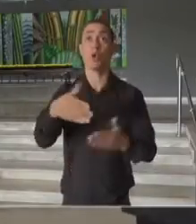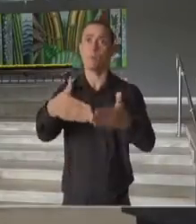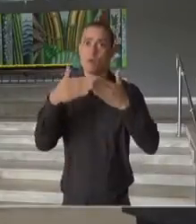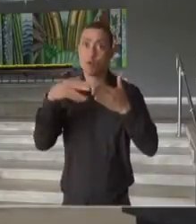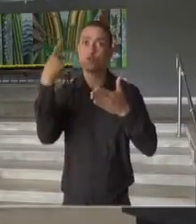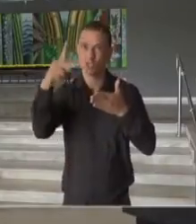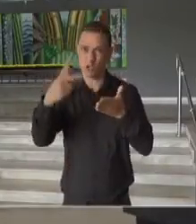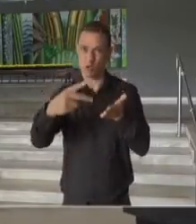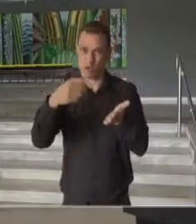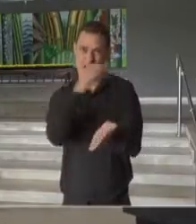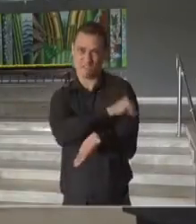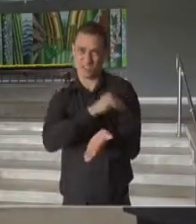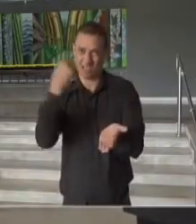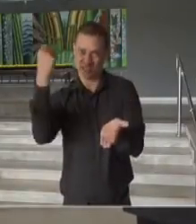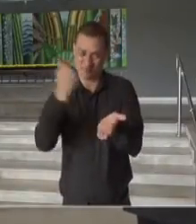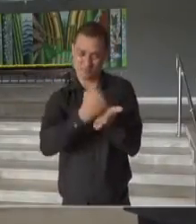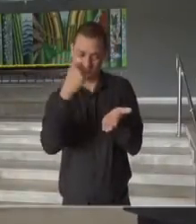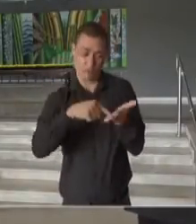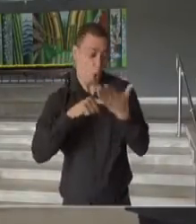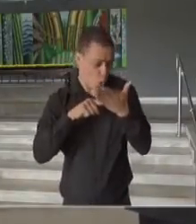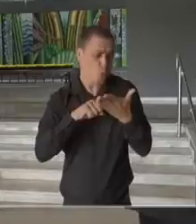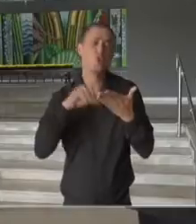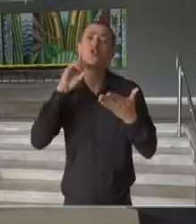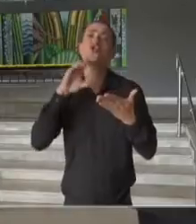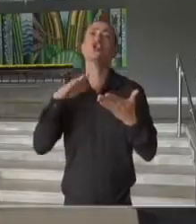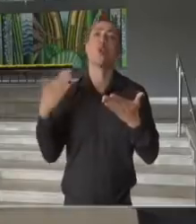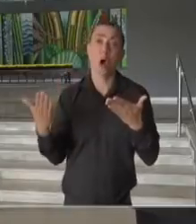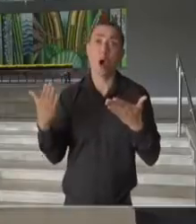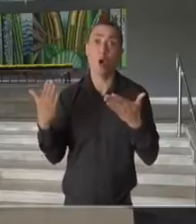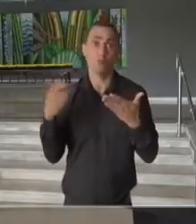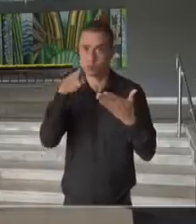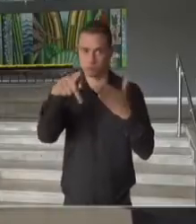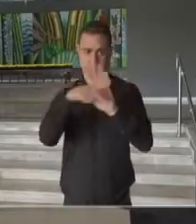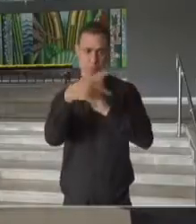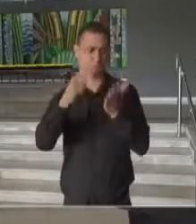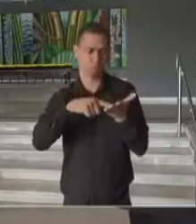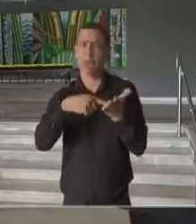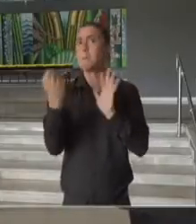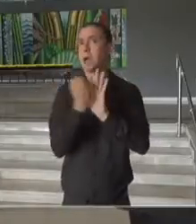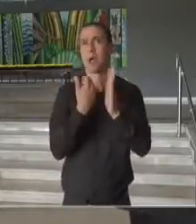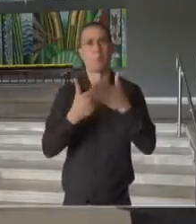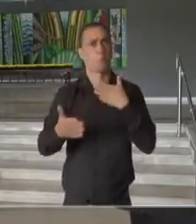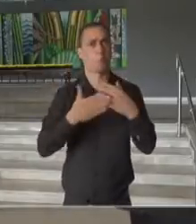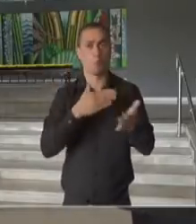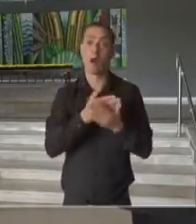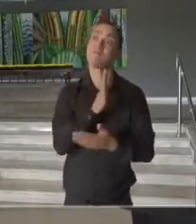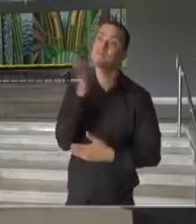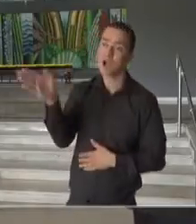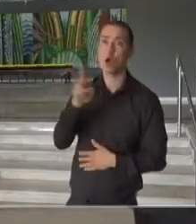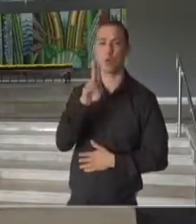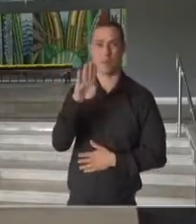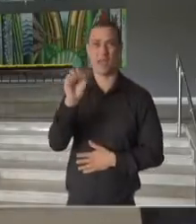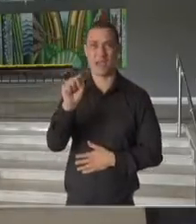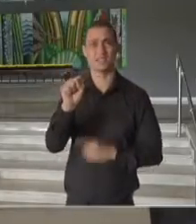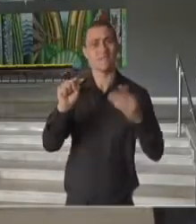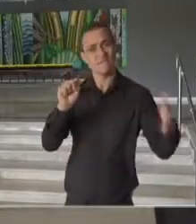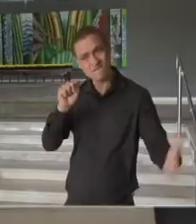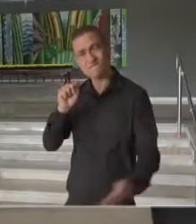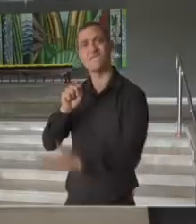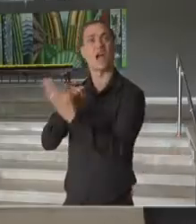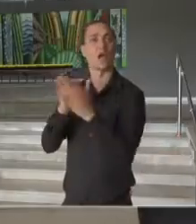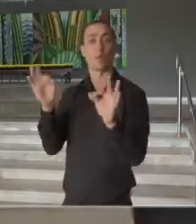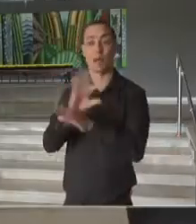sua carteira vacinal, independente da vacina que você tomou, procure a unidade básica e faça, então, e